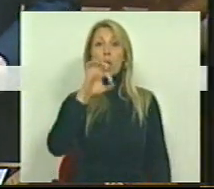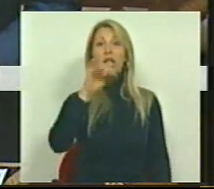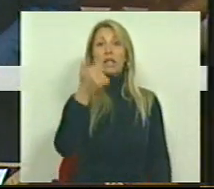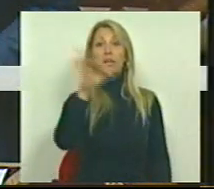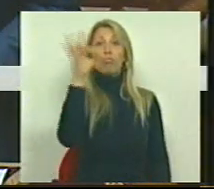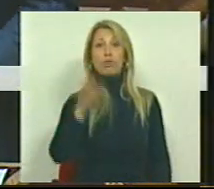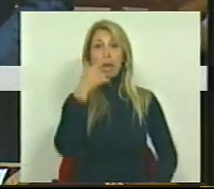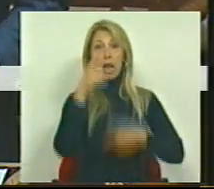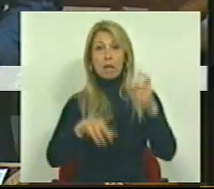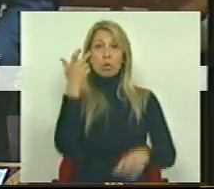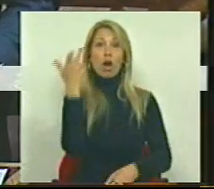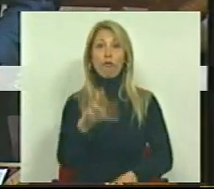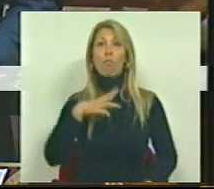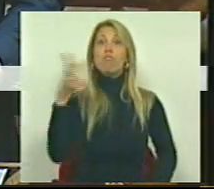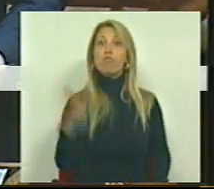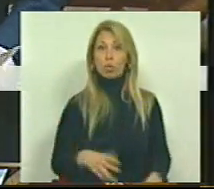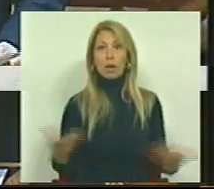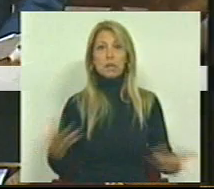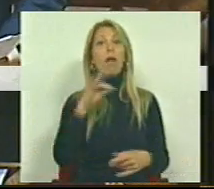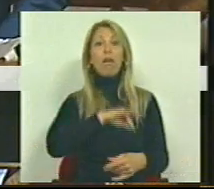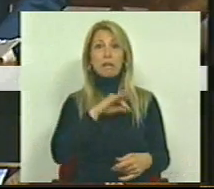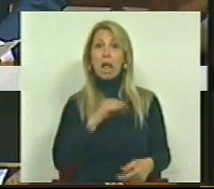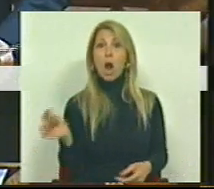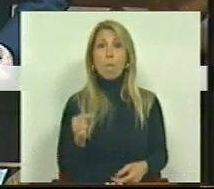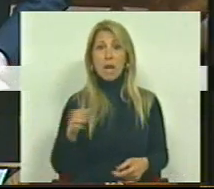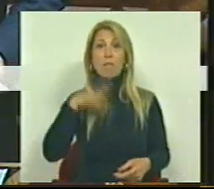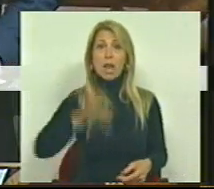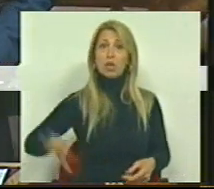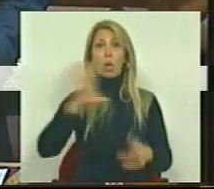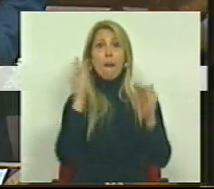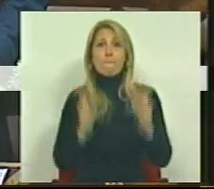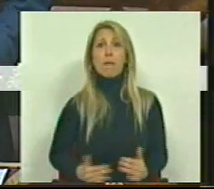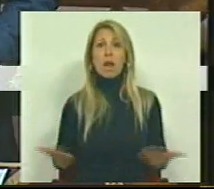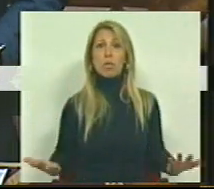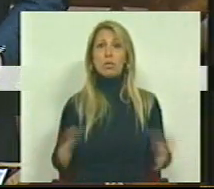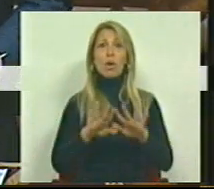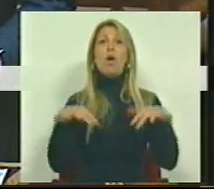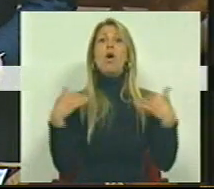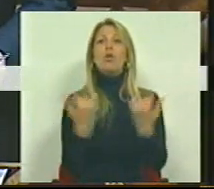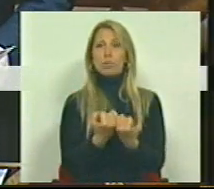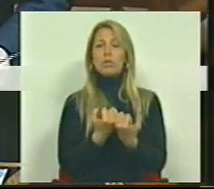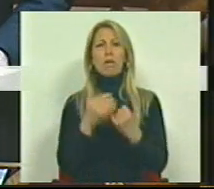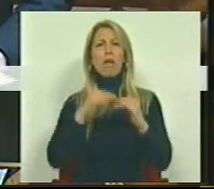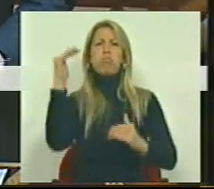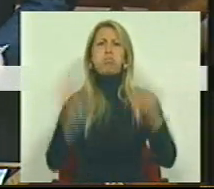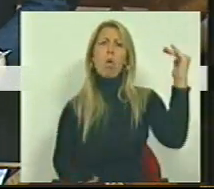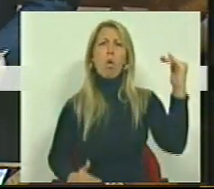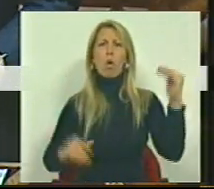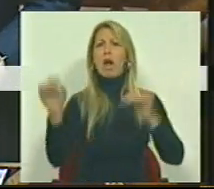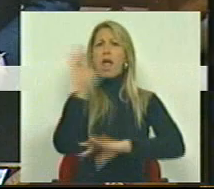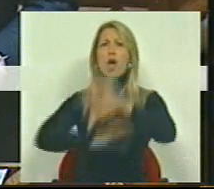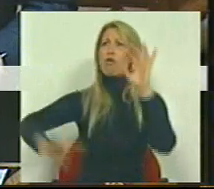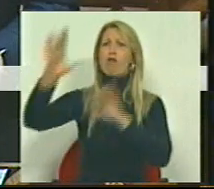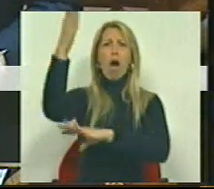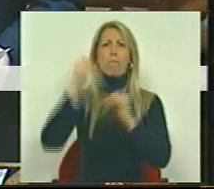reformados portugueses vivem com menos salário mínimo nacional. Vivemos numa sociedade das mais desiguais da Europa,